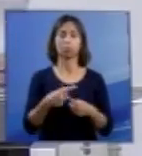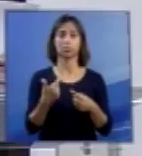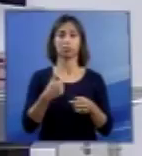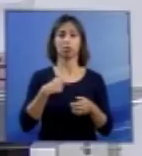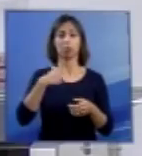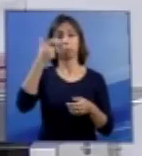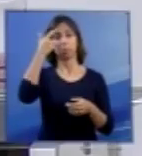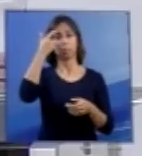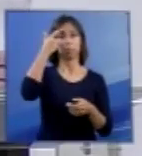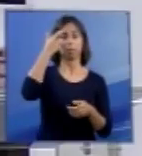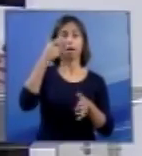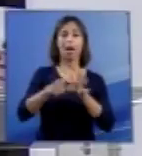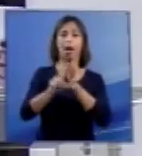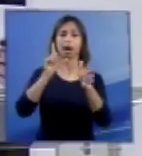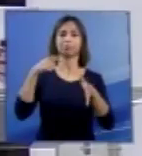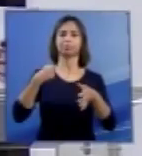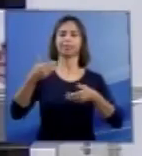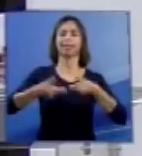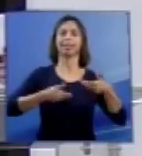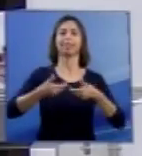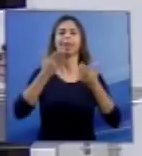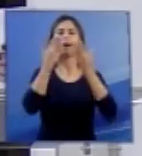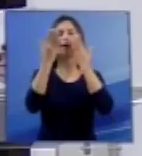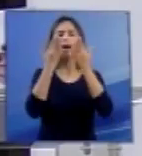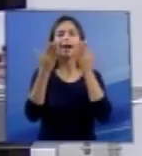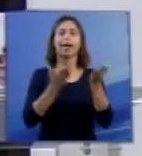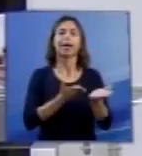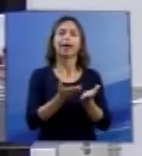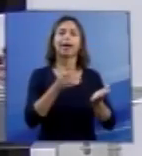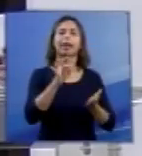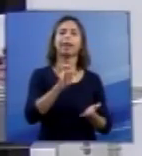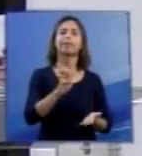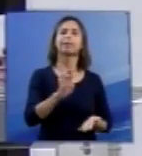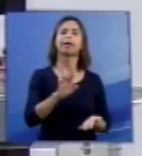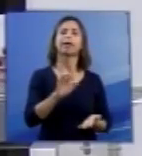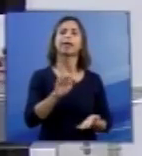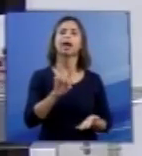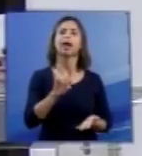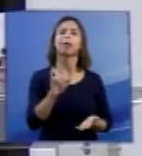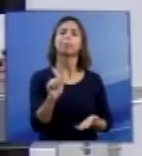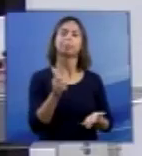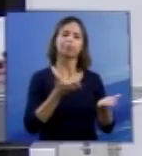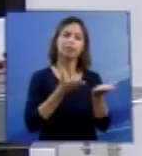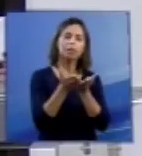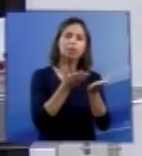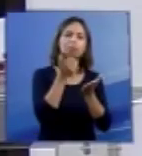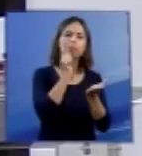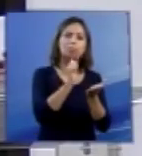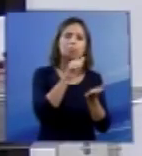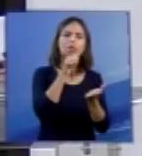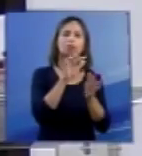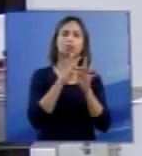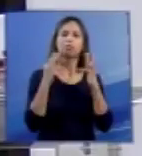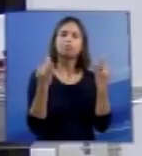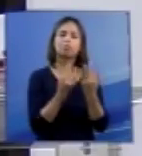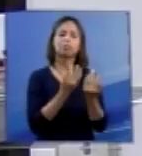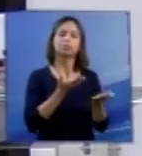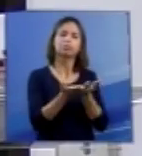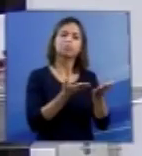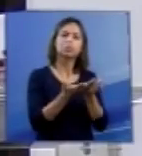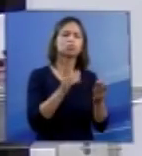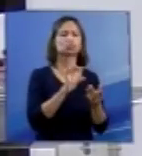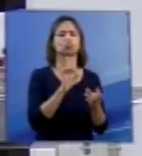antecipação terapêutica do parto para os casos comprovados de anencefalia constitui-se não só em uma medida de